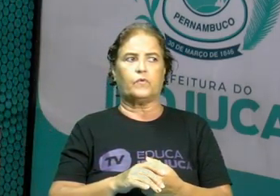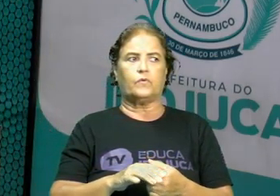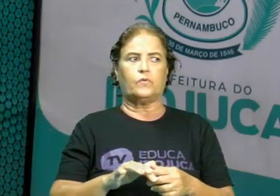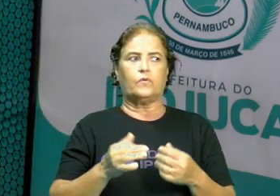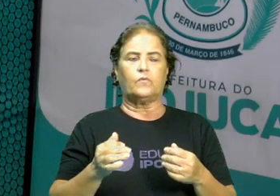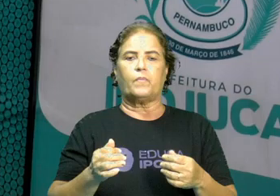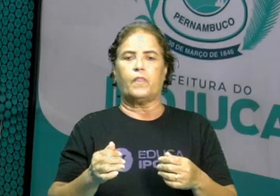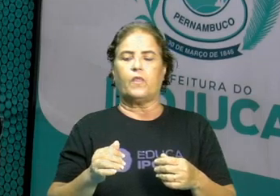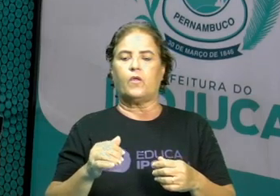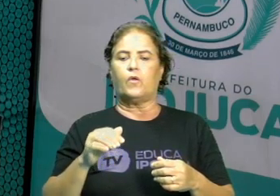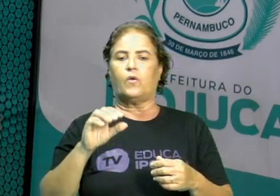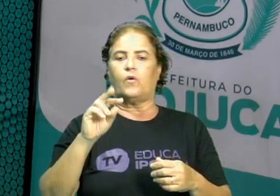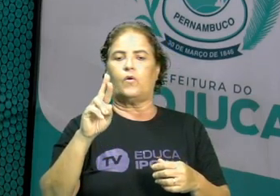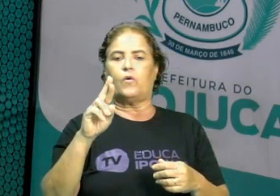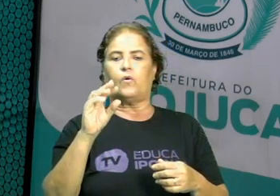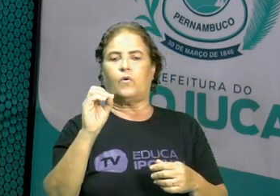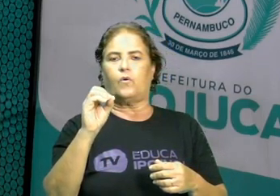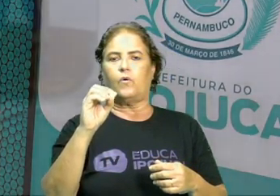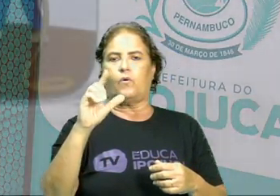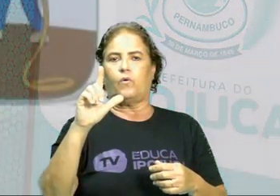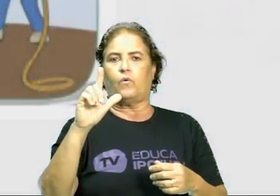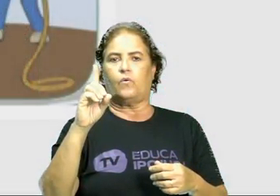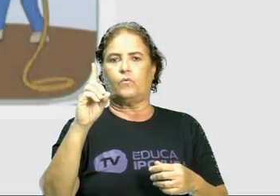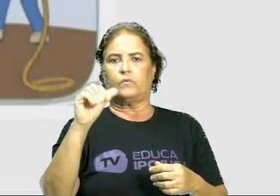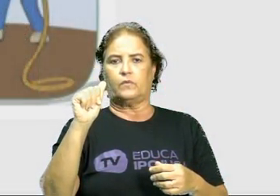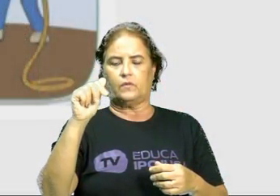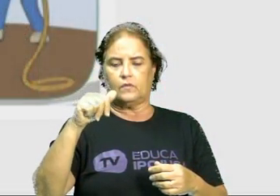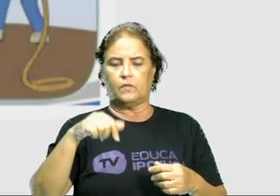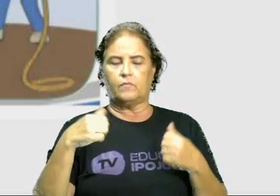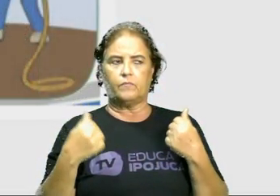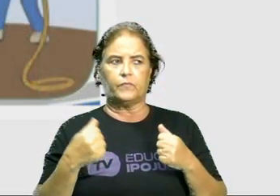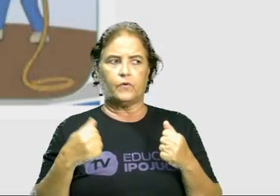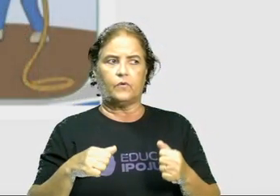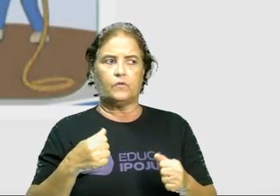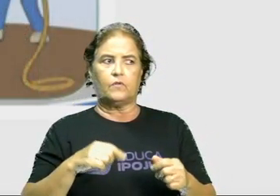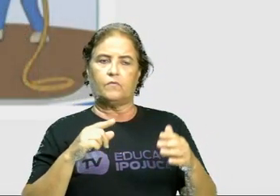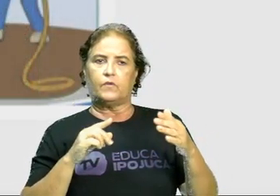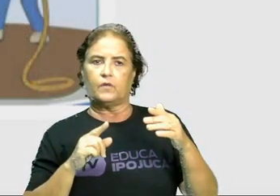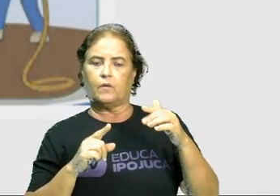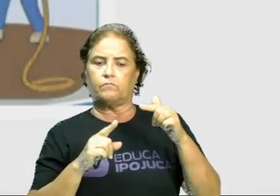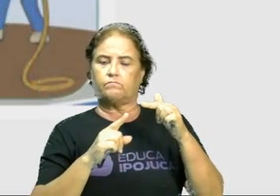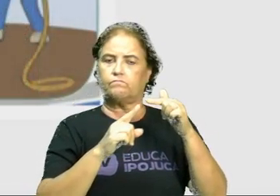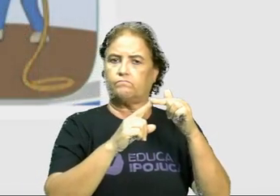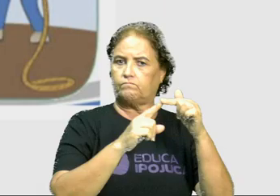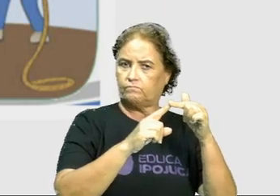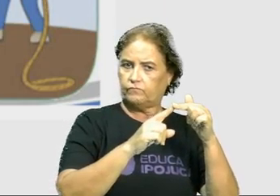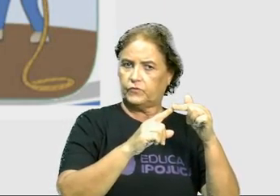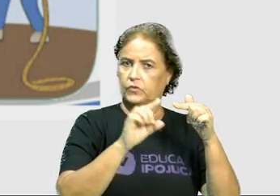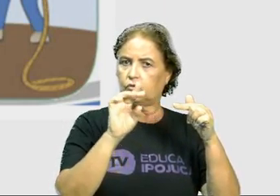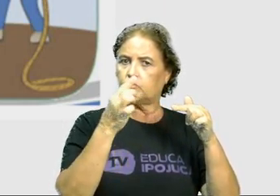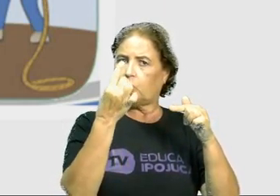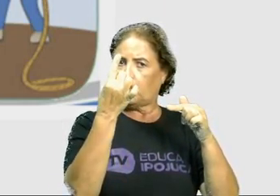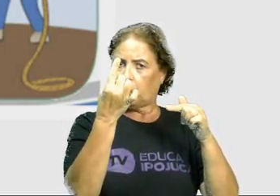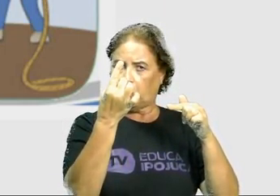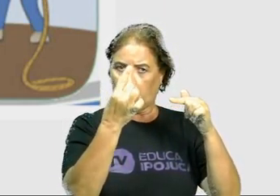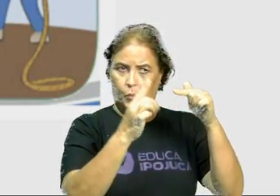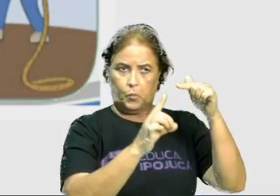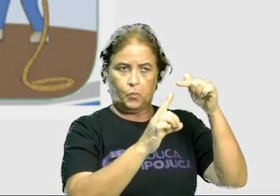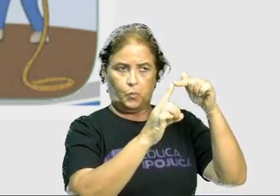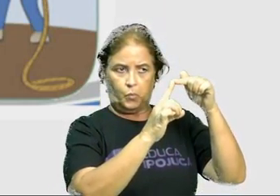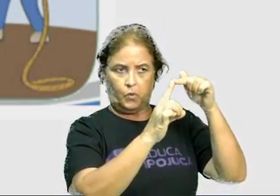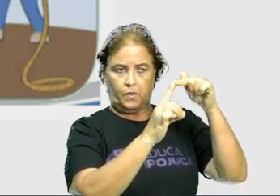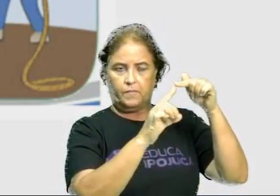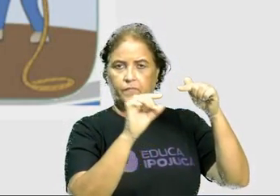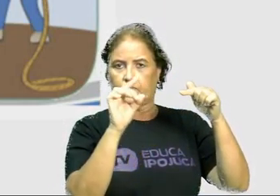roldanas, que pode ser fixa, ou seja, eu só tenho uma trabalhando, ou ela pode ser